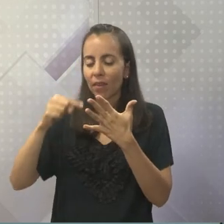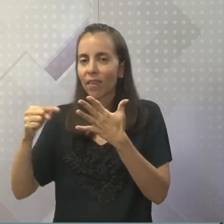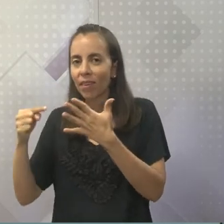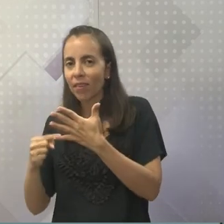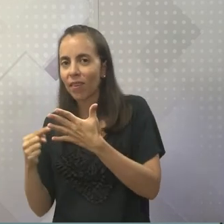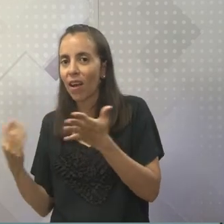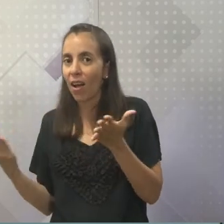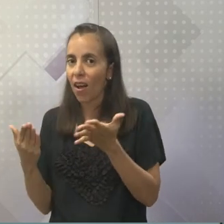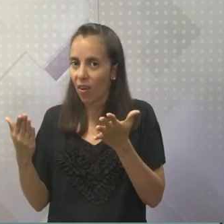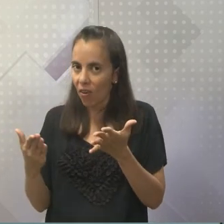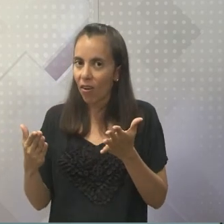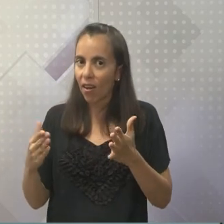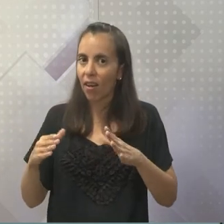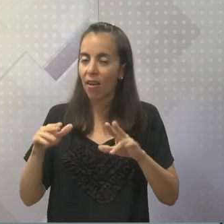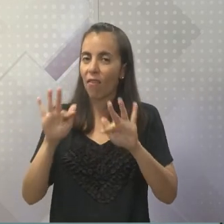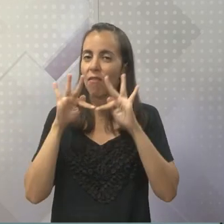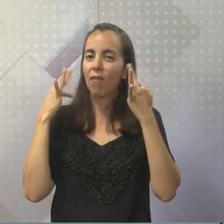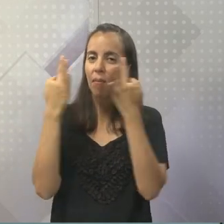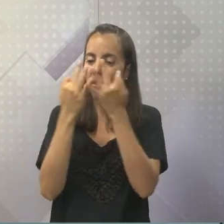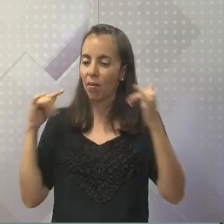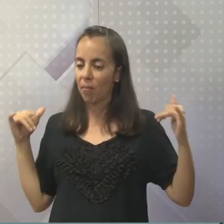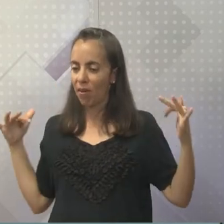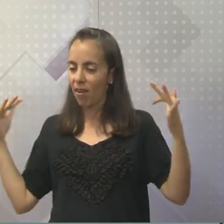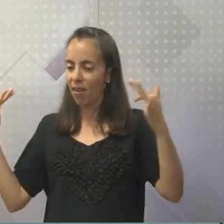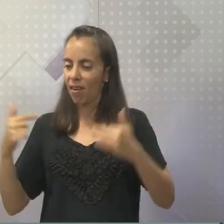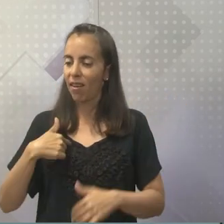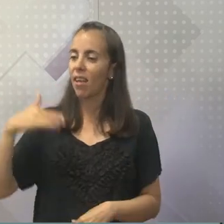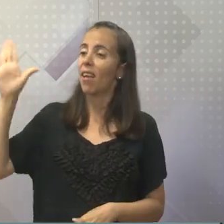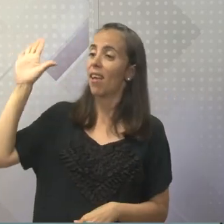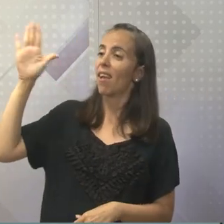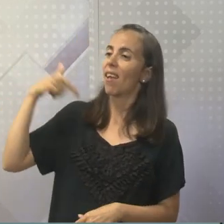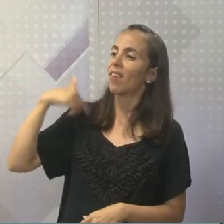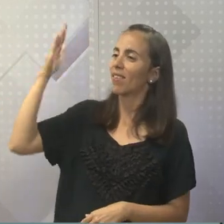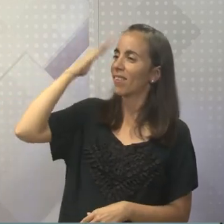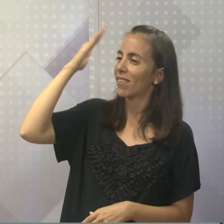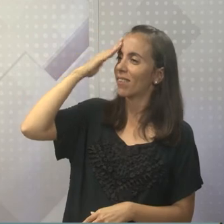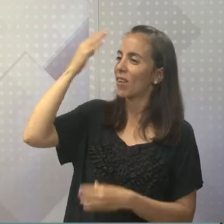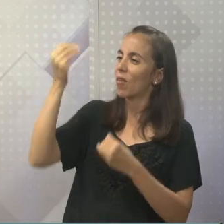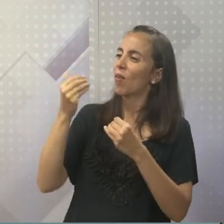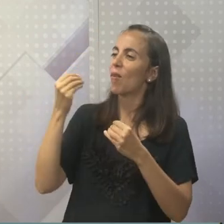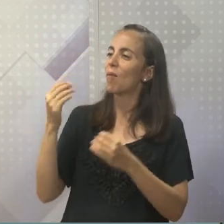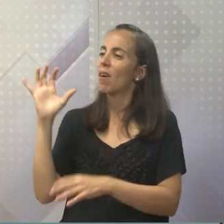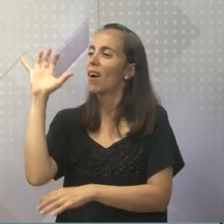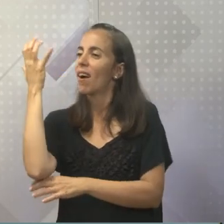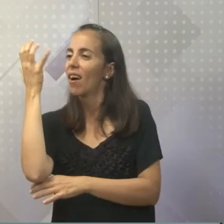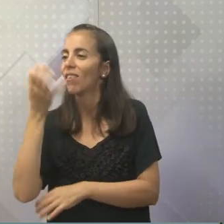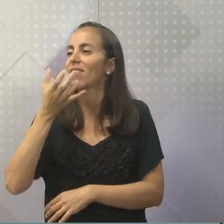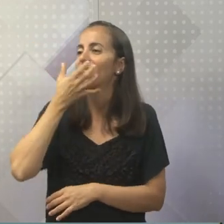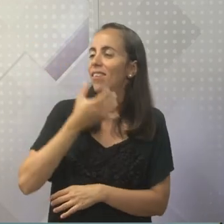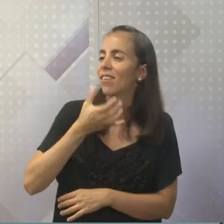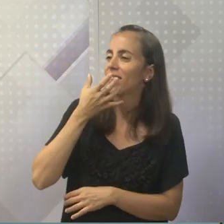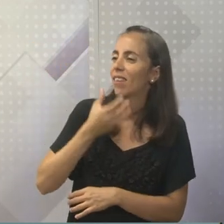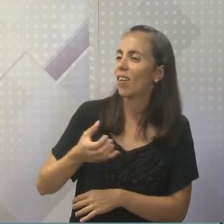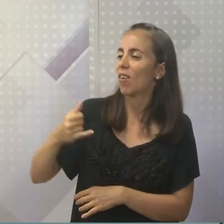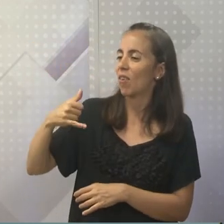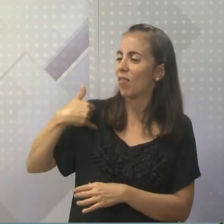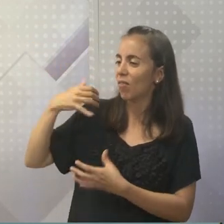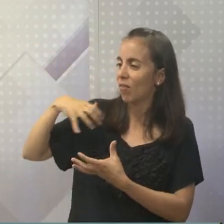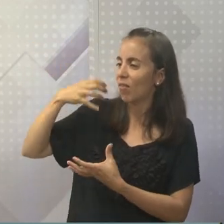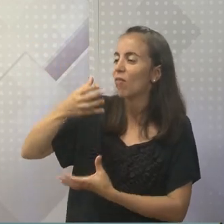casa. Quando tiver todo mundo reunido, vocês podem dizer eu sei de onde surgiu a árvore de Natal e o Papai Noel e vocês nem sabem.